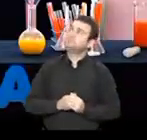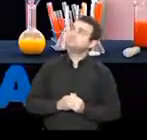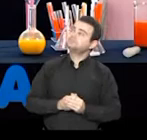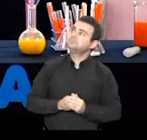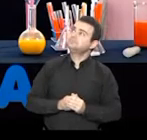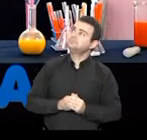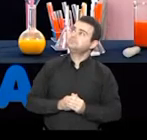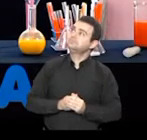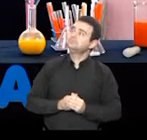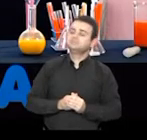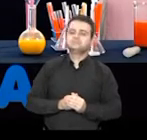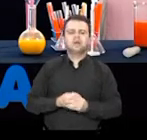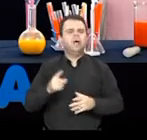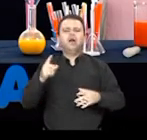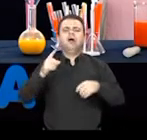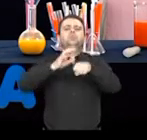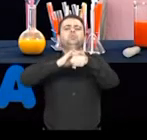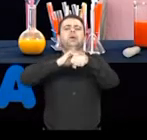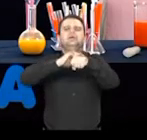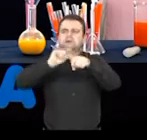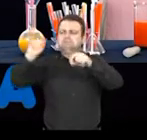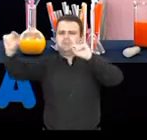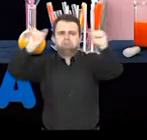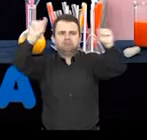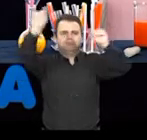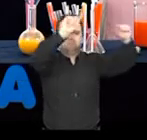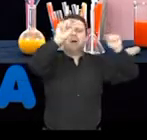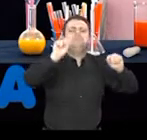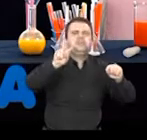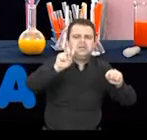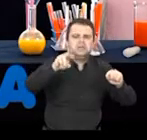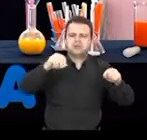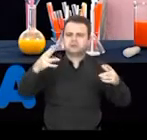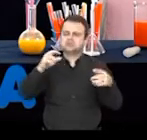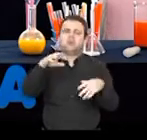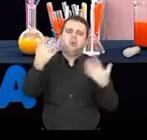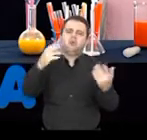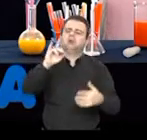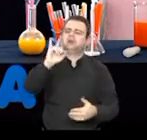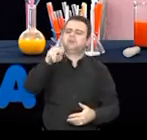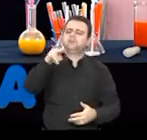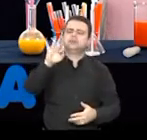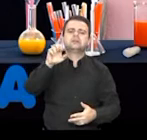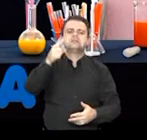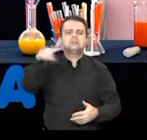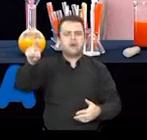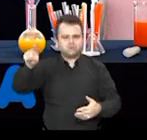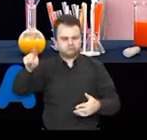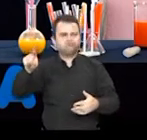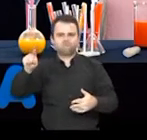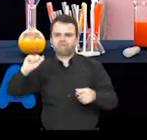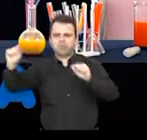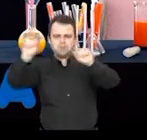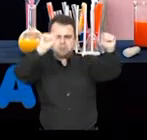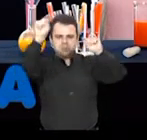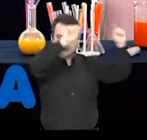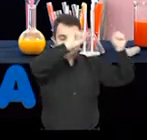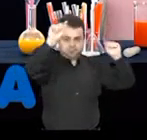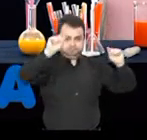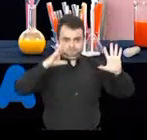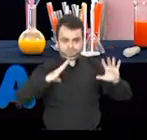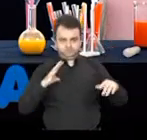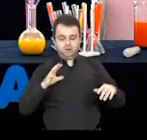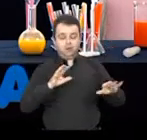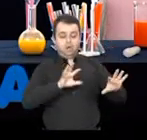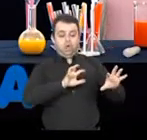nós nos expomos a agentes infecciosos, nós criamos uma defesa. Existem células brancas no nosso sangue